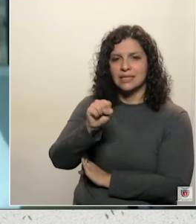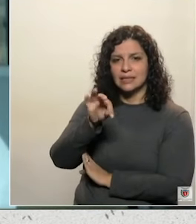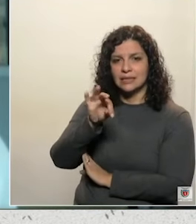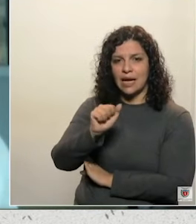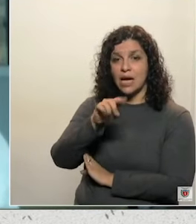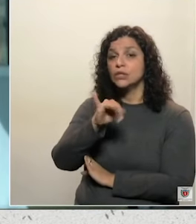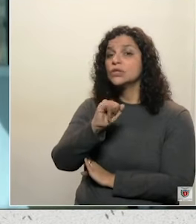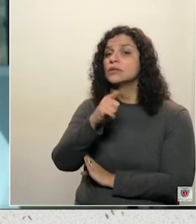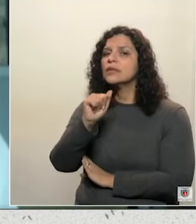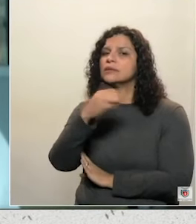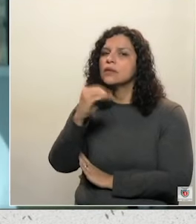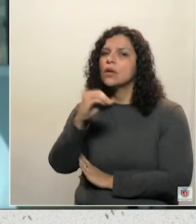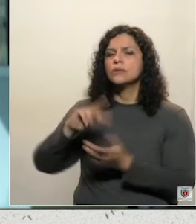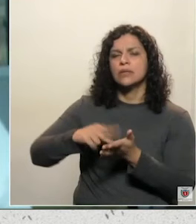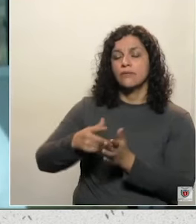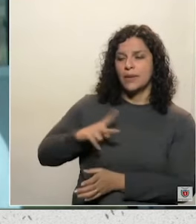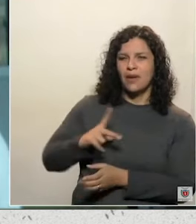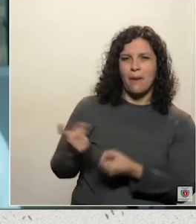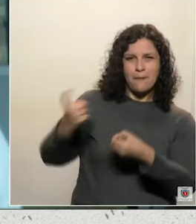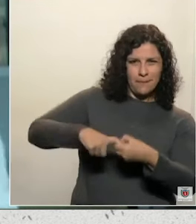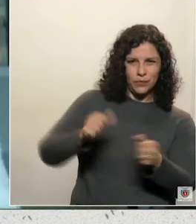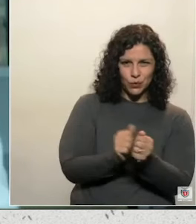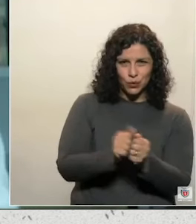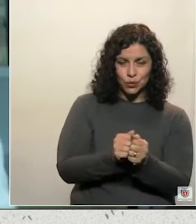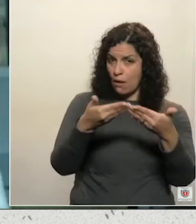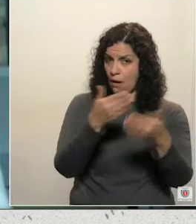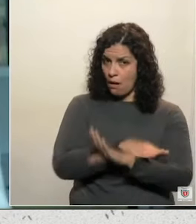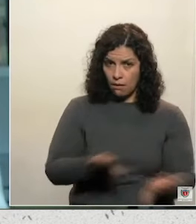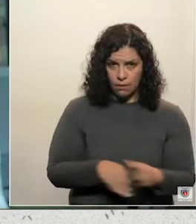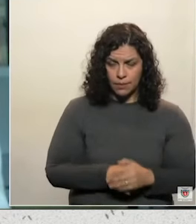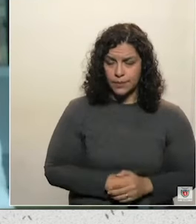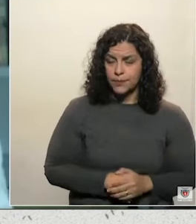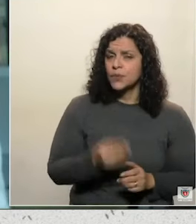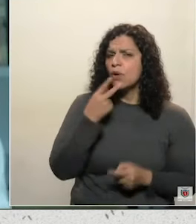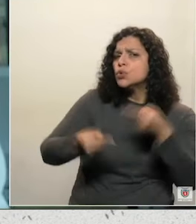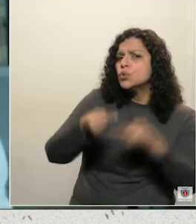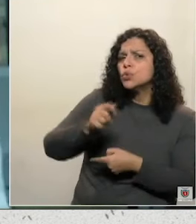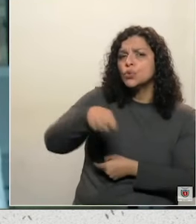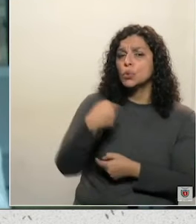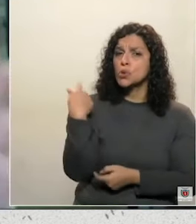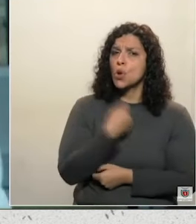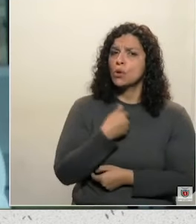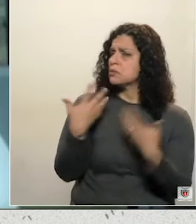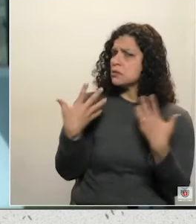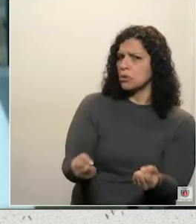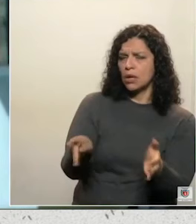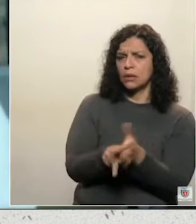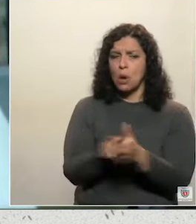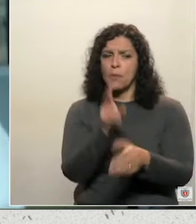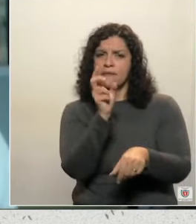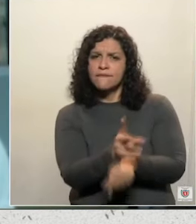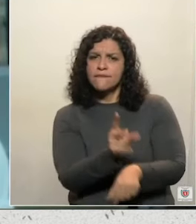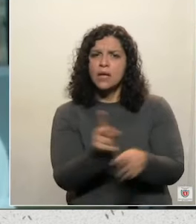privatização, de parcerias público-privadas do Estado. Não estou aqui discutindo se somos contra ou